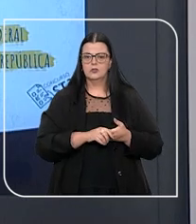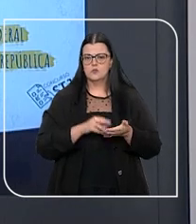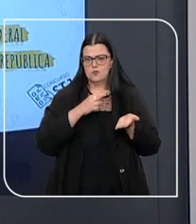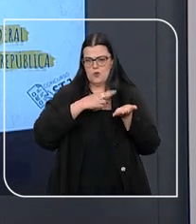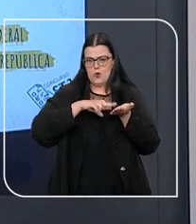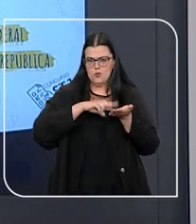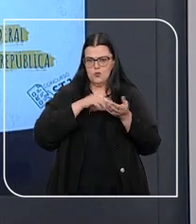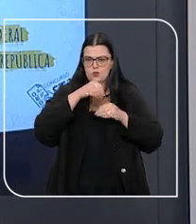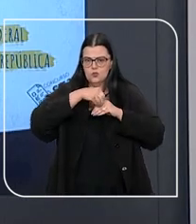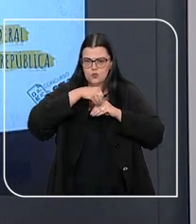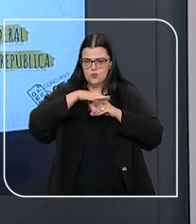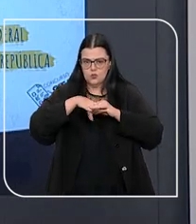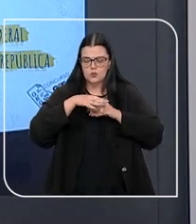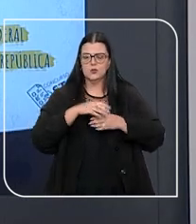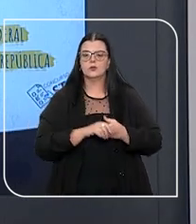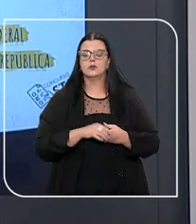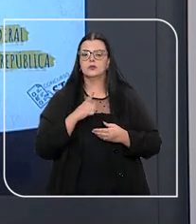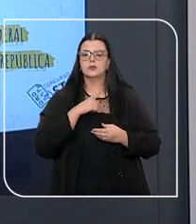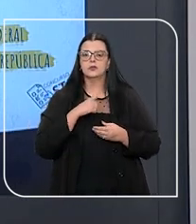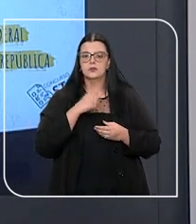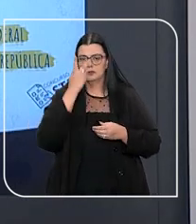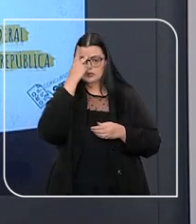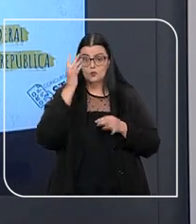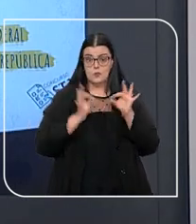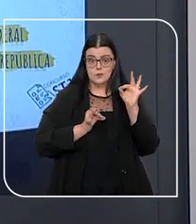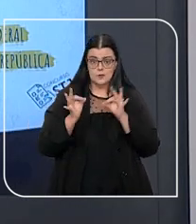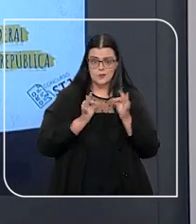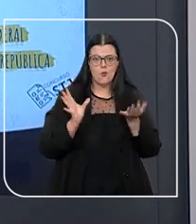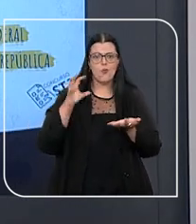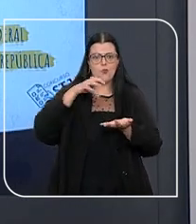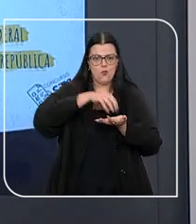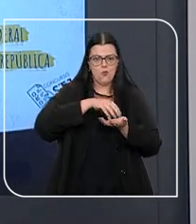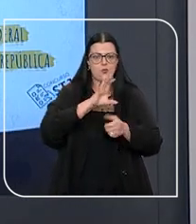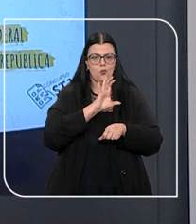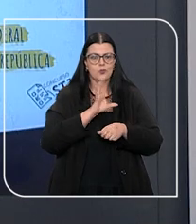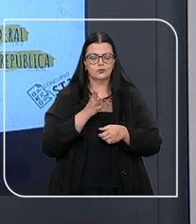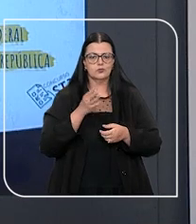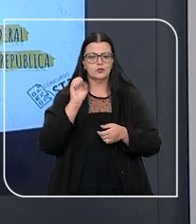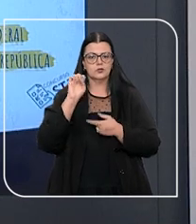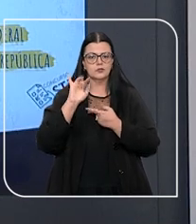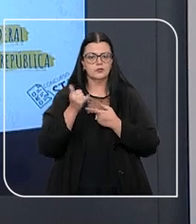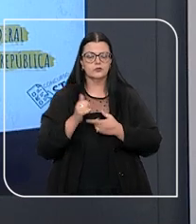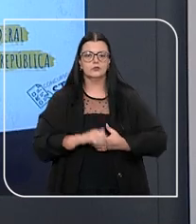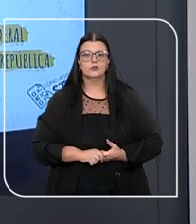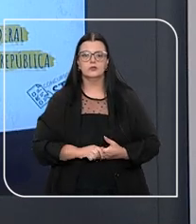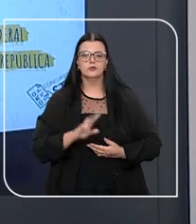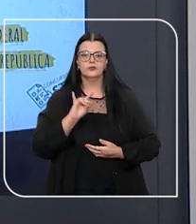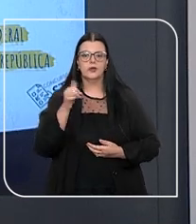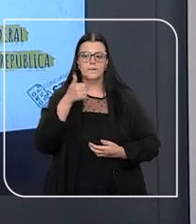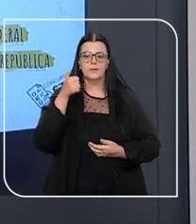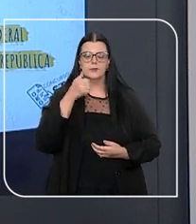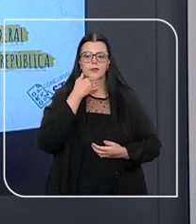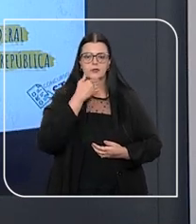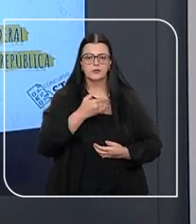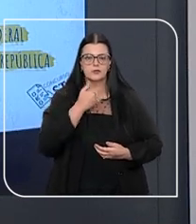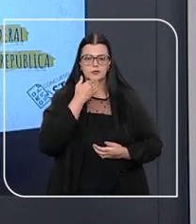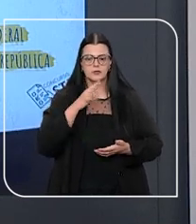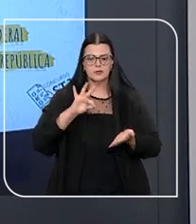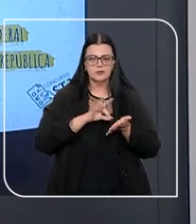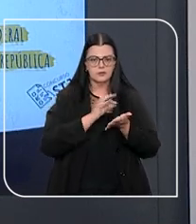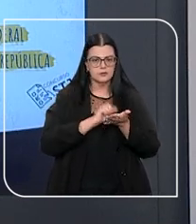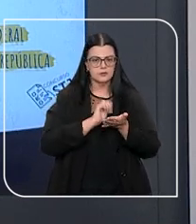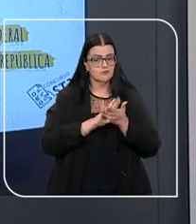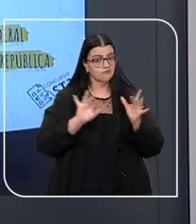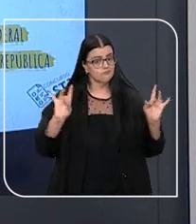postagens que vão trazer dicas para quem está se preparando para o concurso do STJ. O concurso vai se realizar agora de 1º de dezembro, as